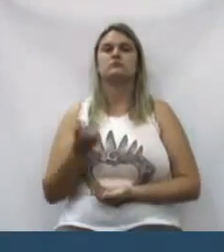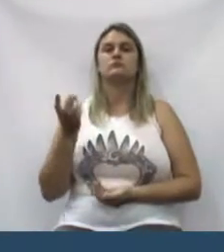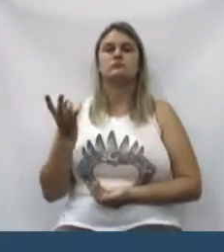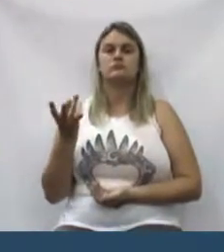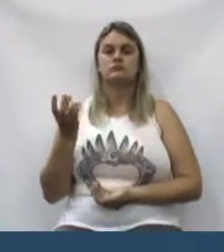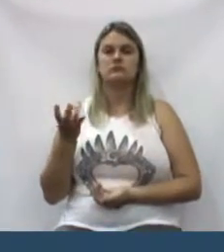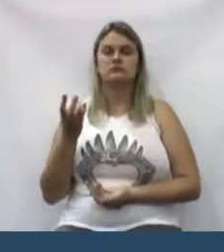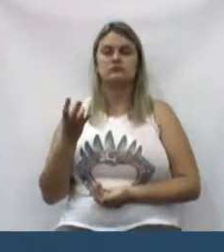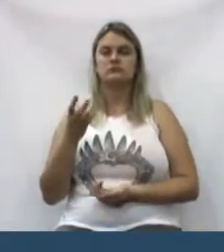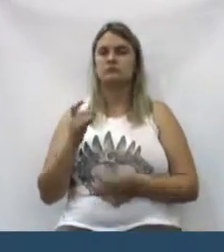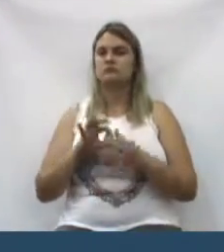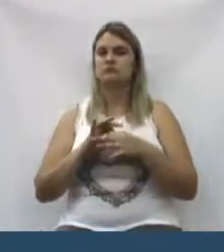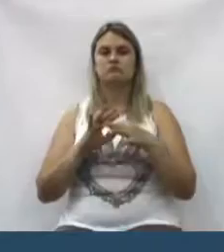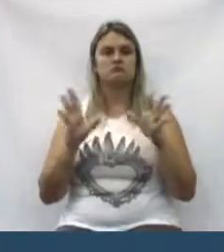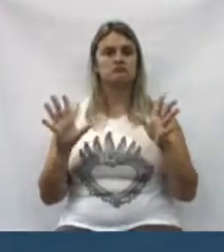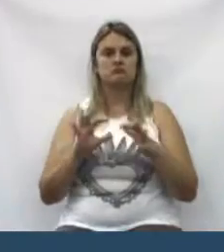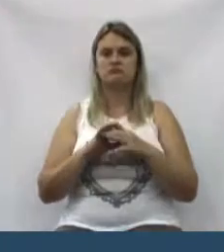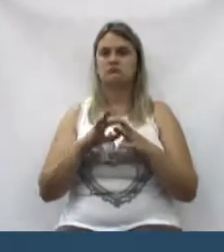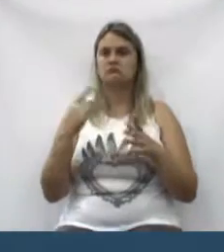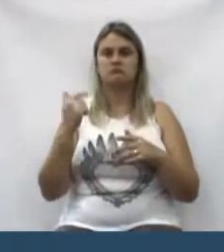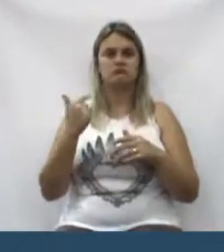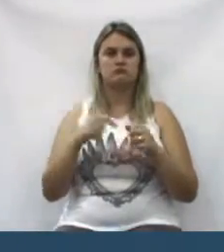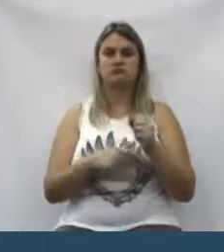droga à vontade,